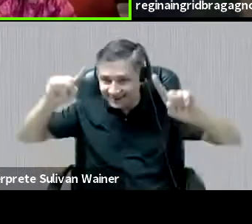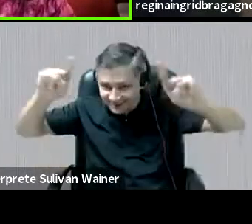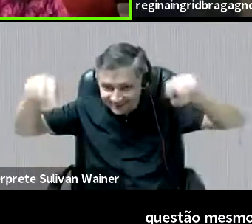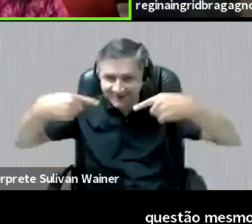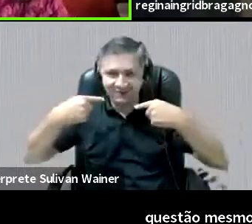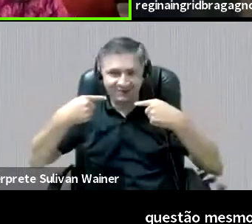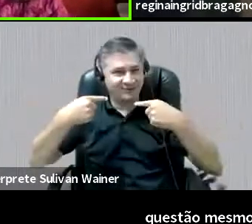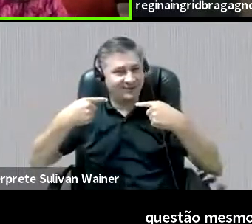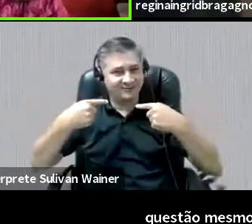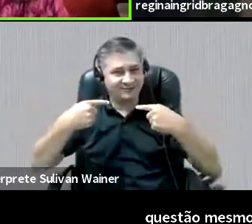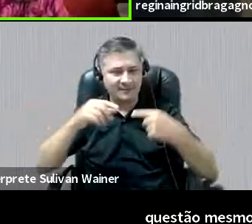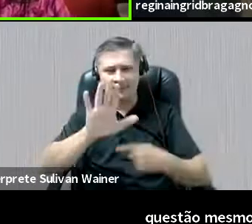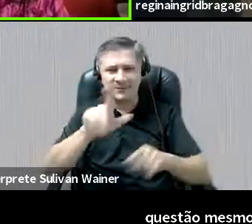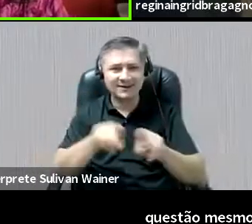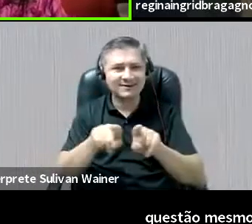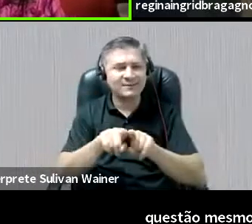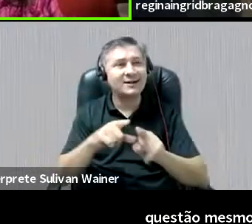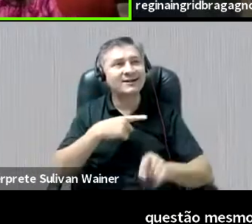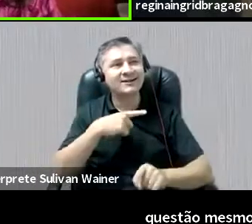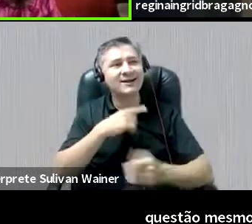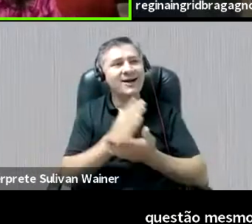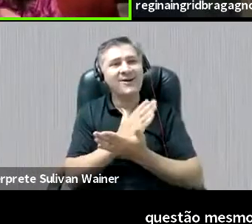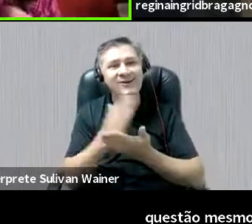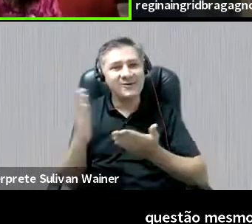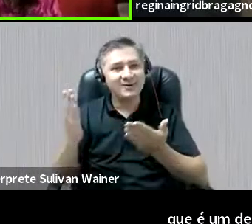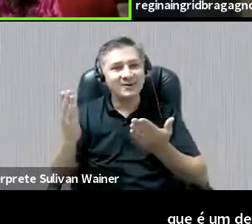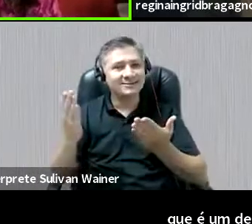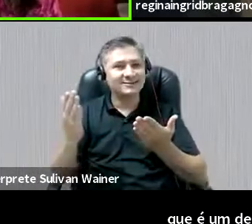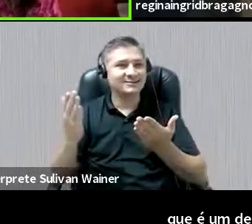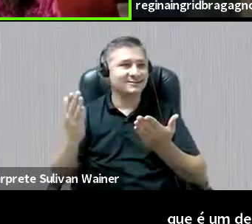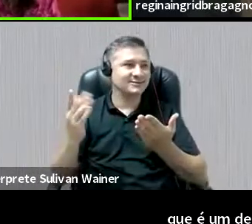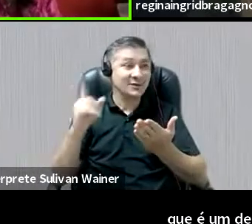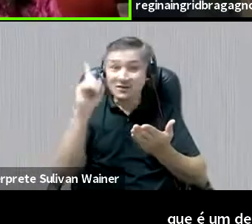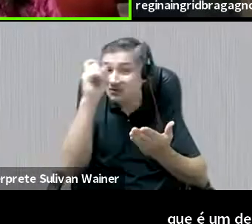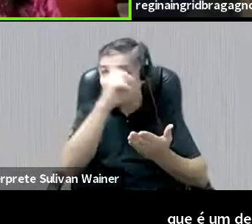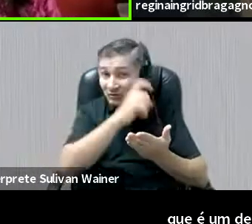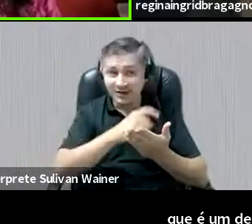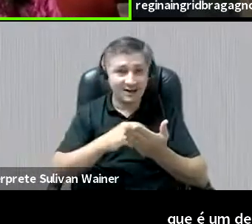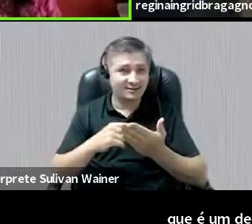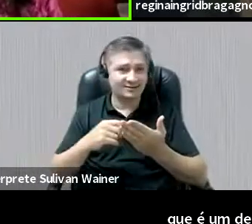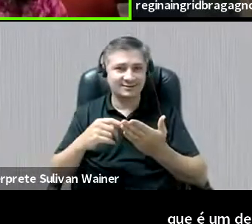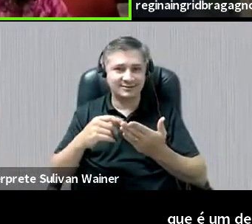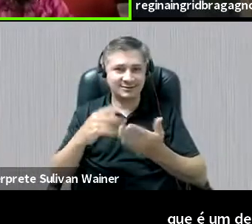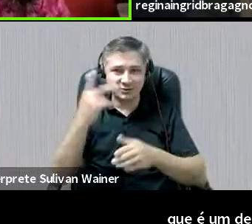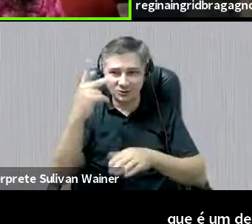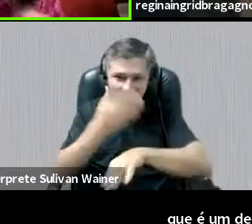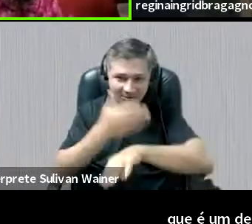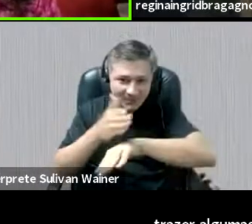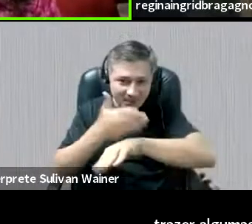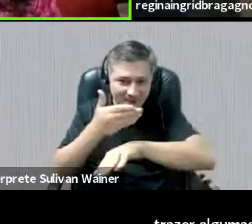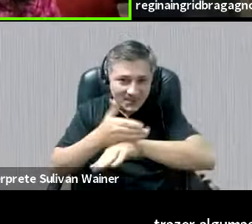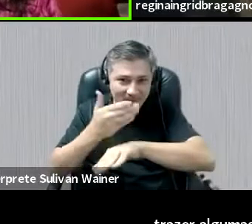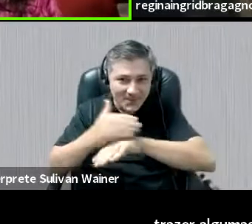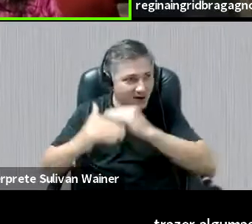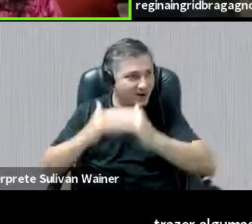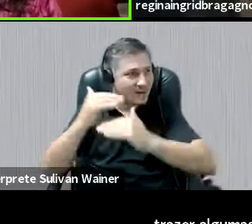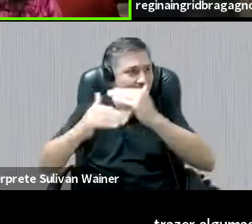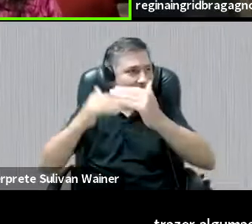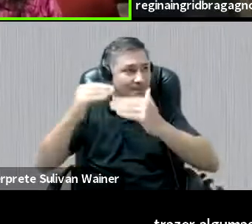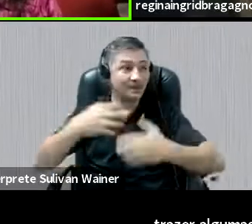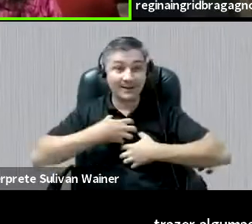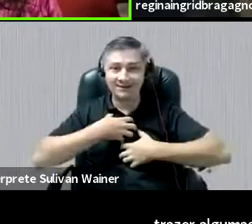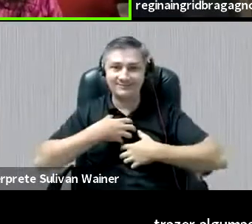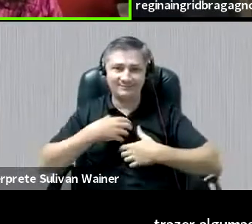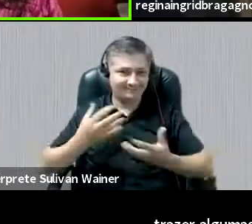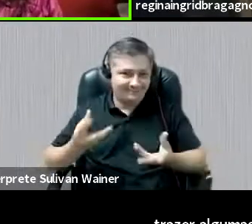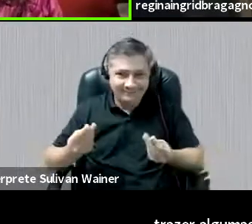trazer algumas possibilidades usadas, né, nas práticas de vocês para superar essas questões,